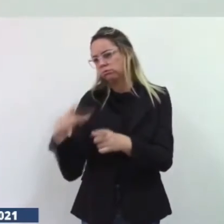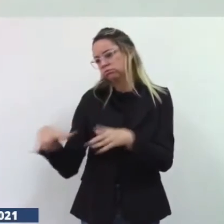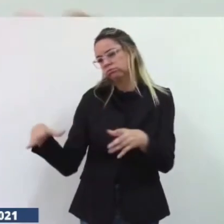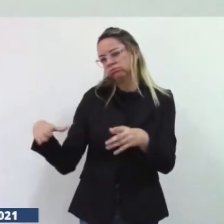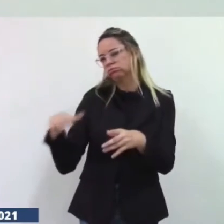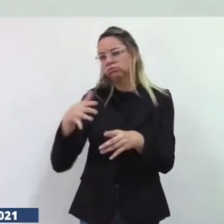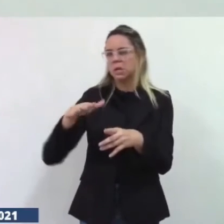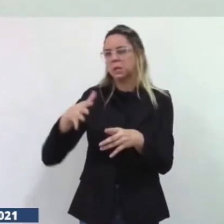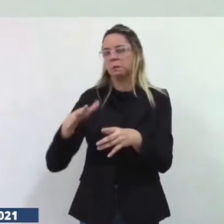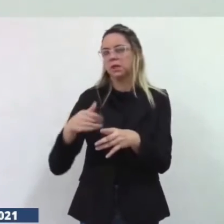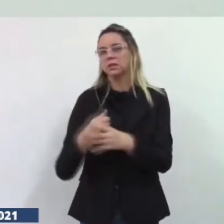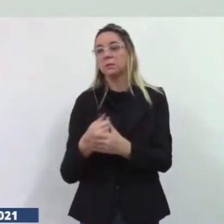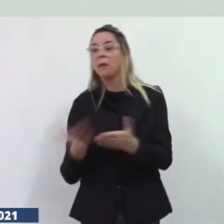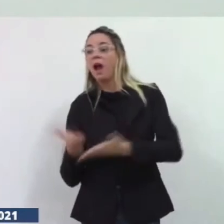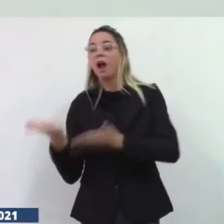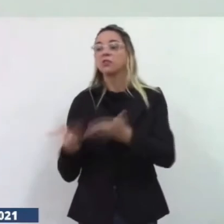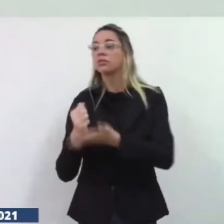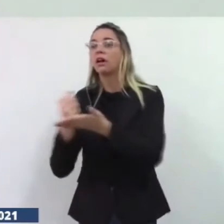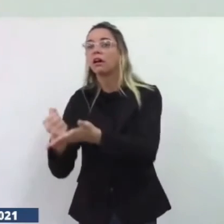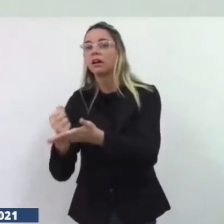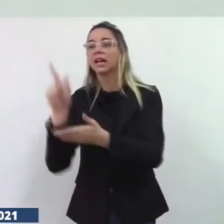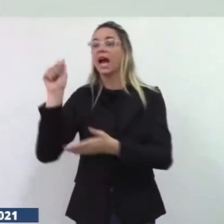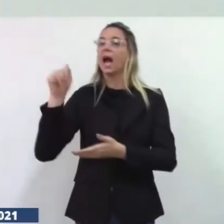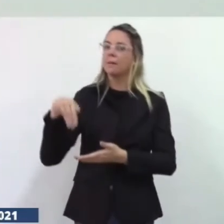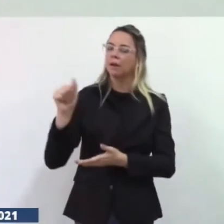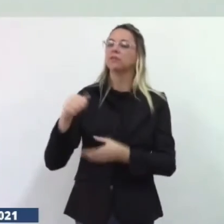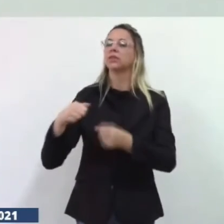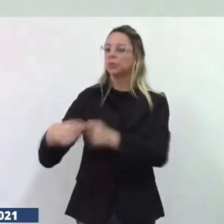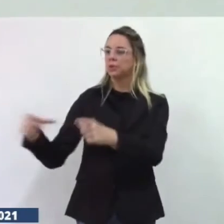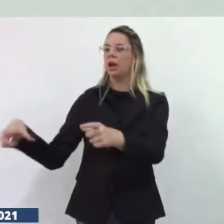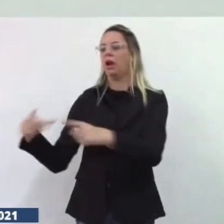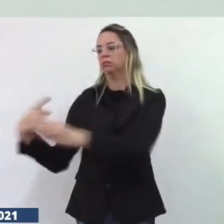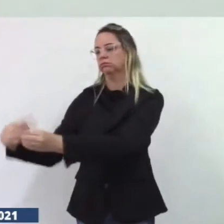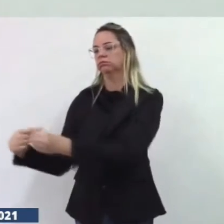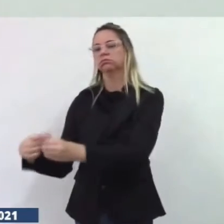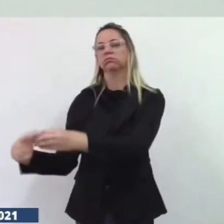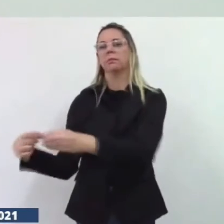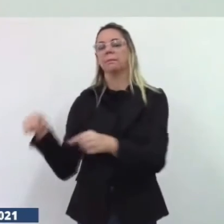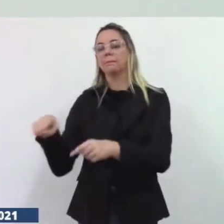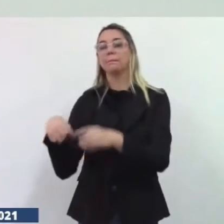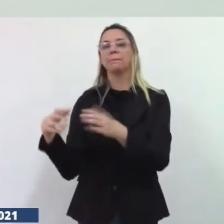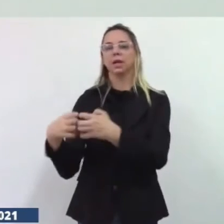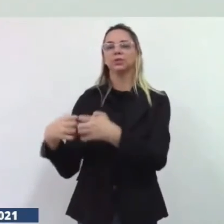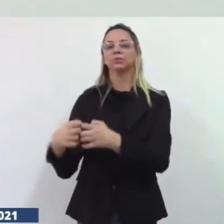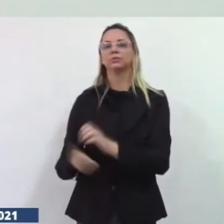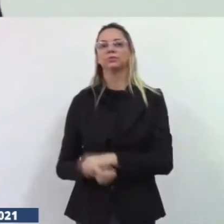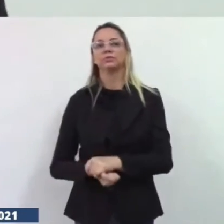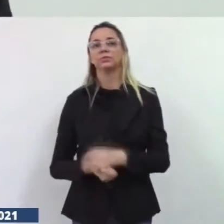do Gama e região e para finalizar